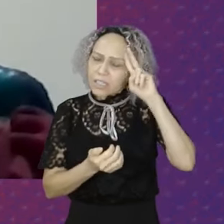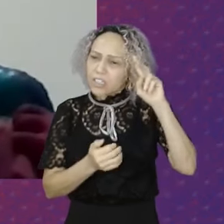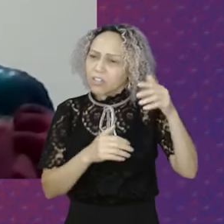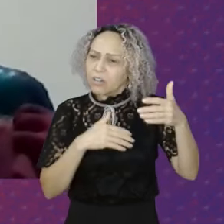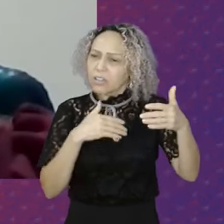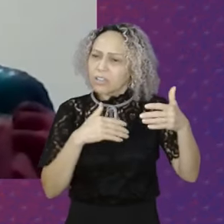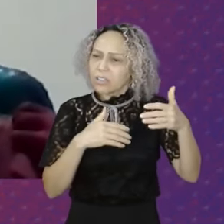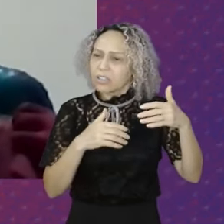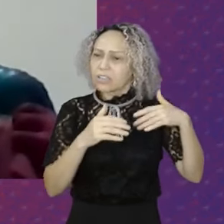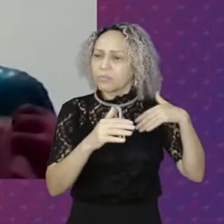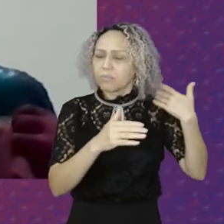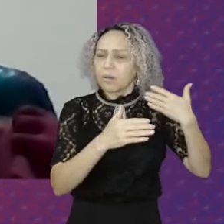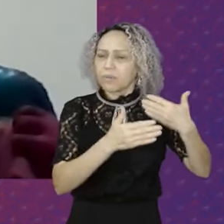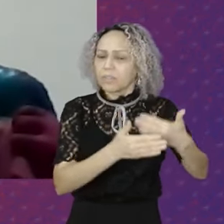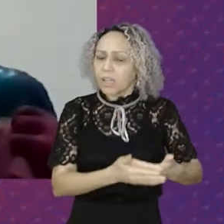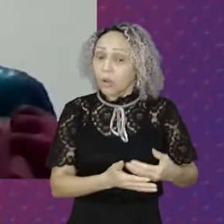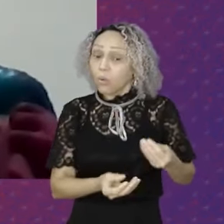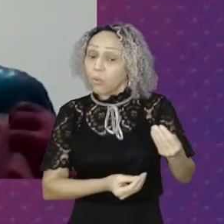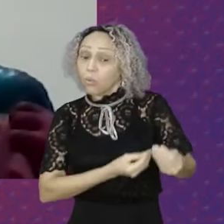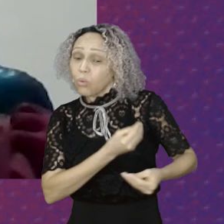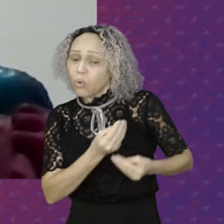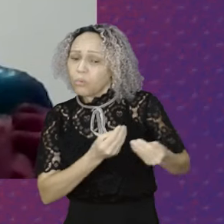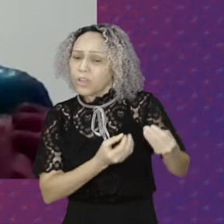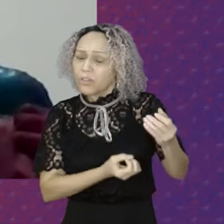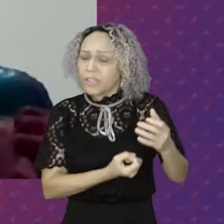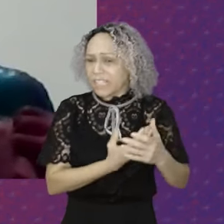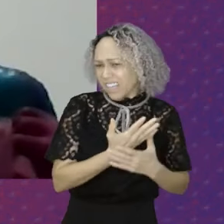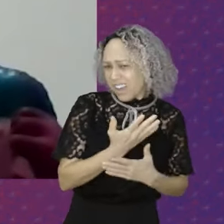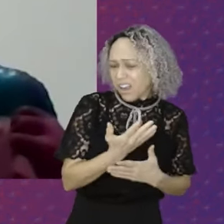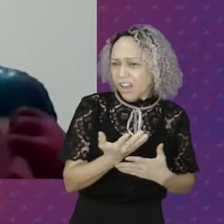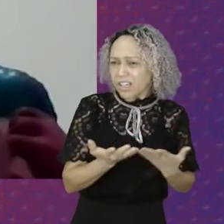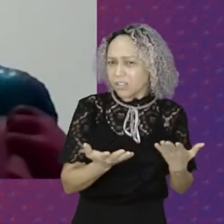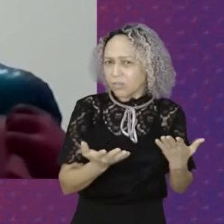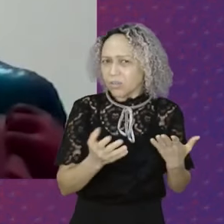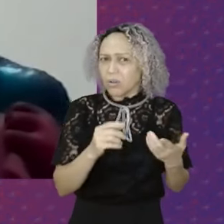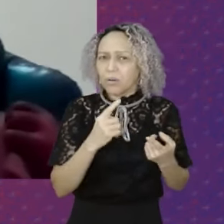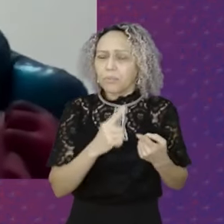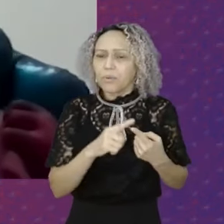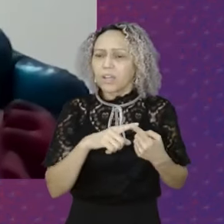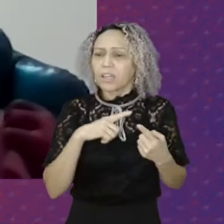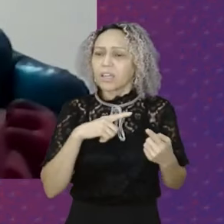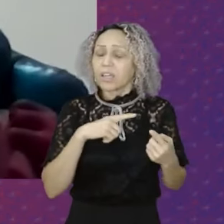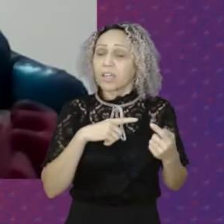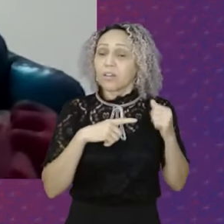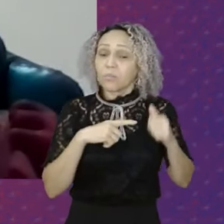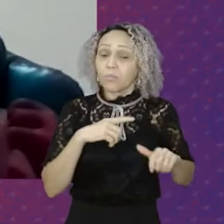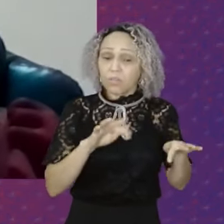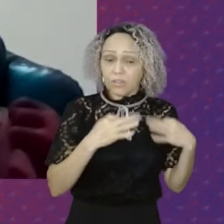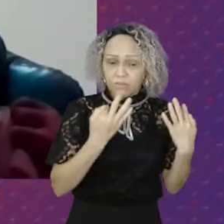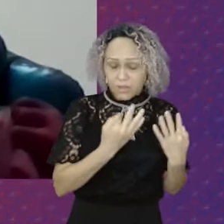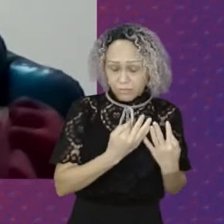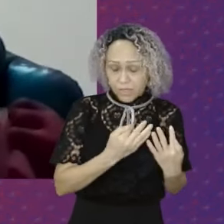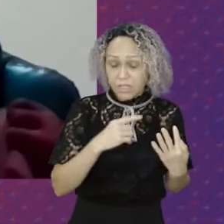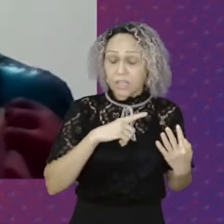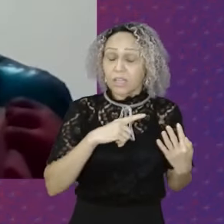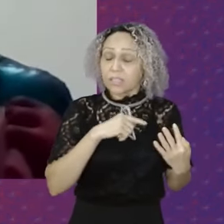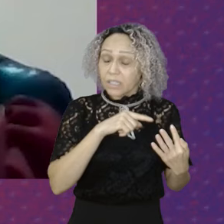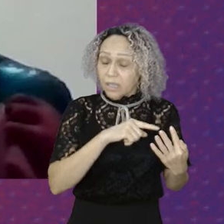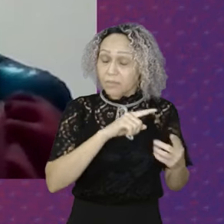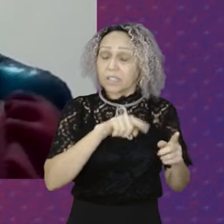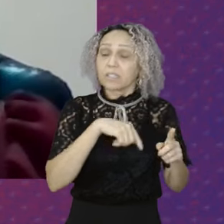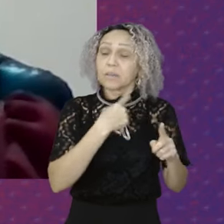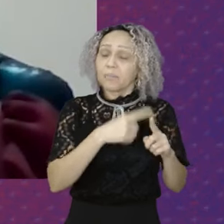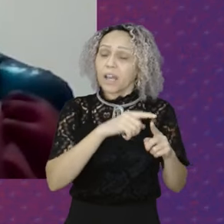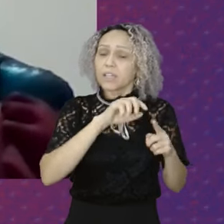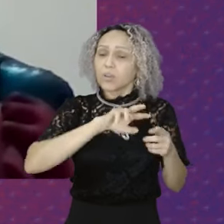Como é que ele nasceu De onde que ele veio Em meio a tantos programas sociais Que já existe no Brasil De transferência de renda